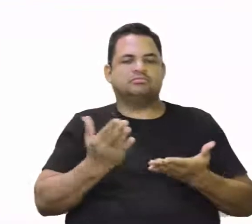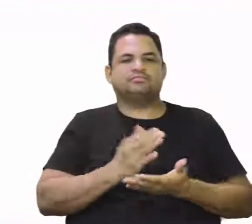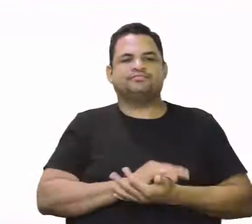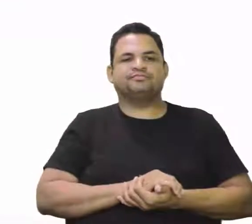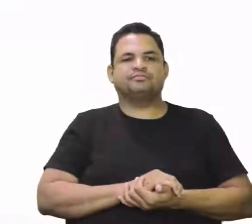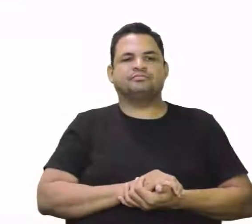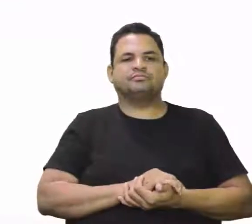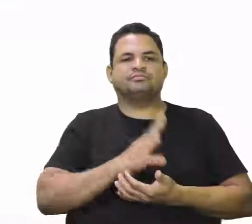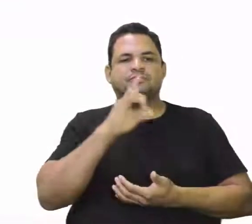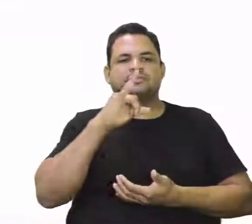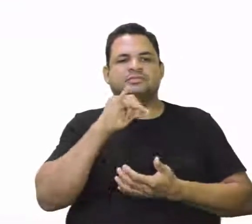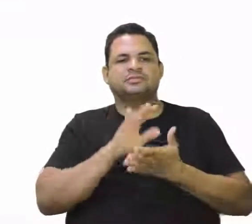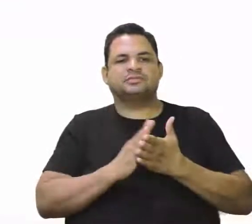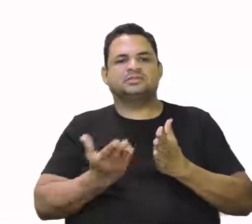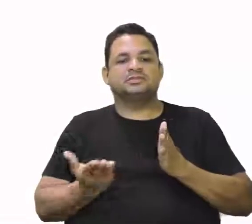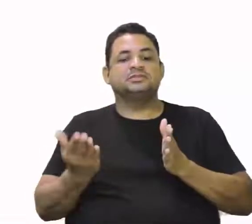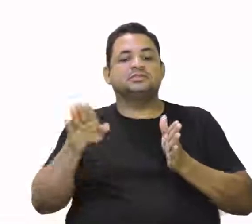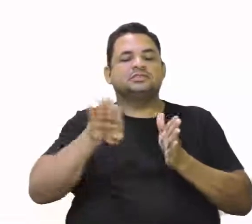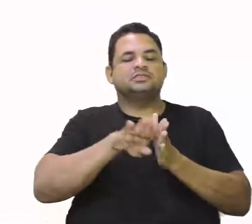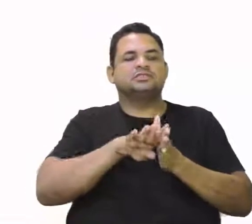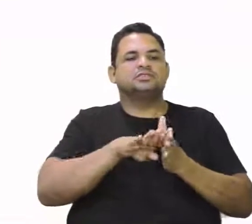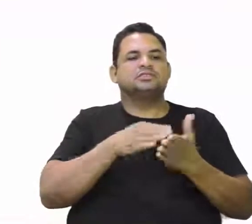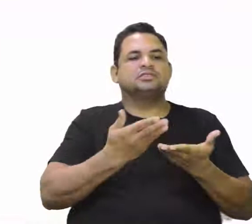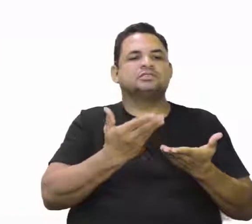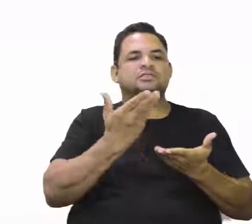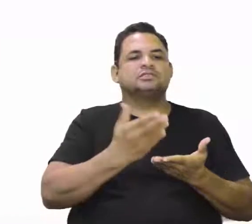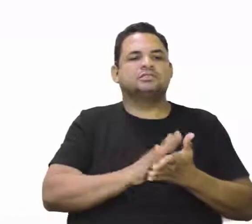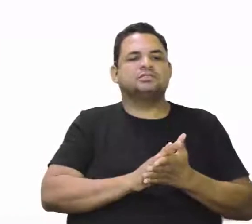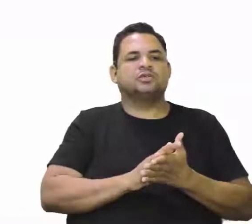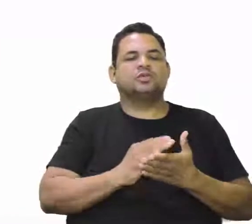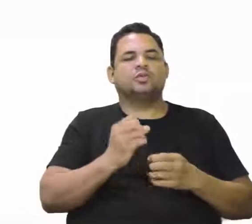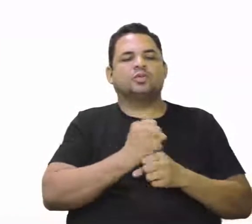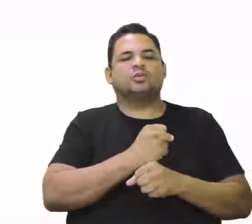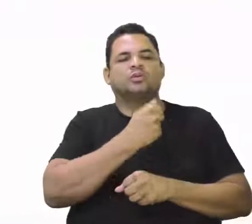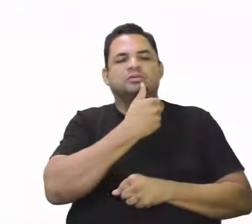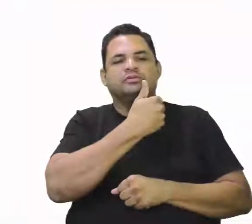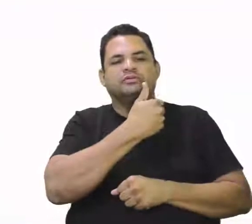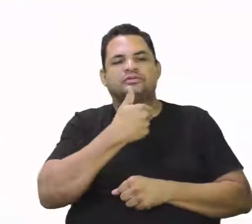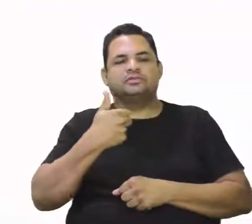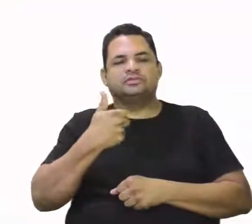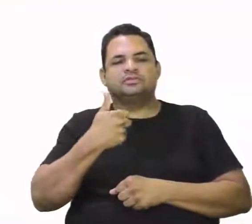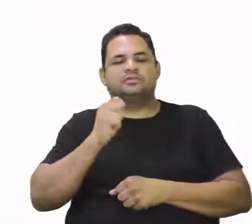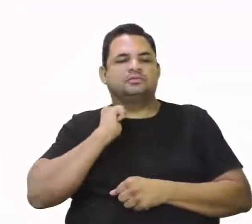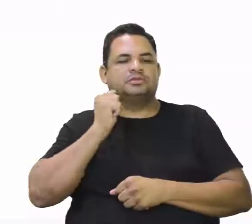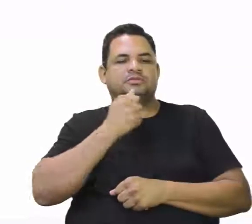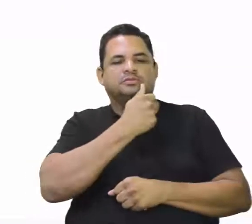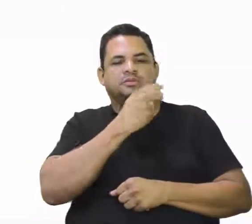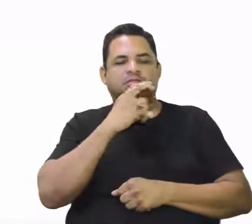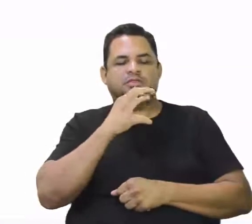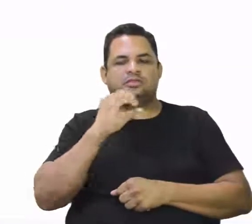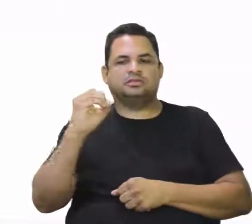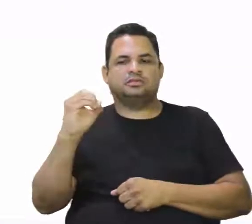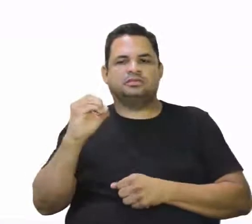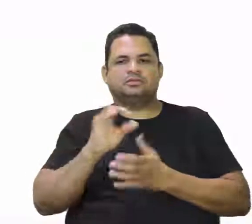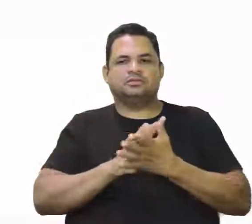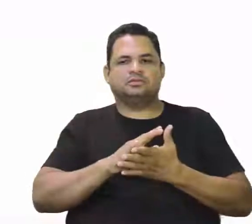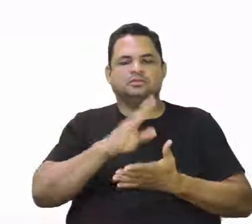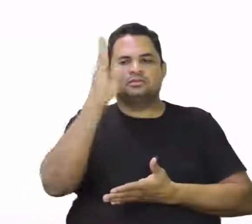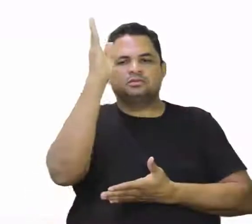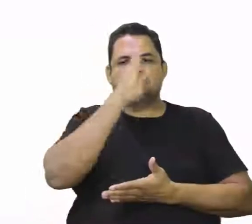Cabral então desembarca na terra no dia 22 de abril de 1500. O Brasil